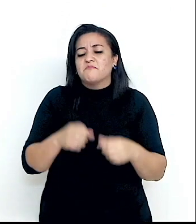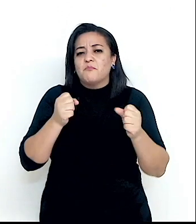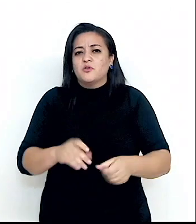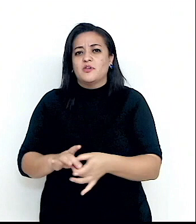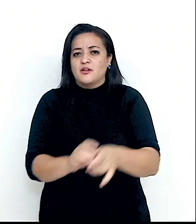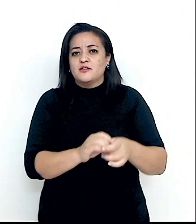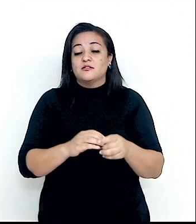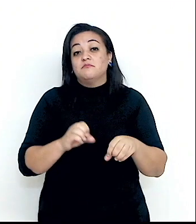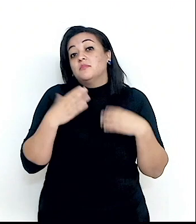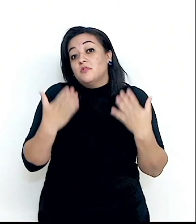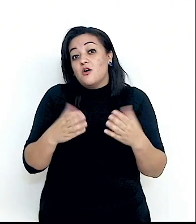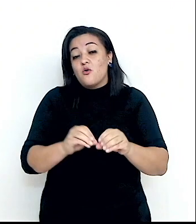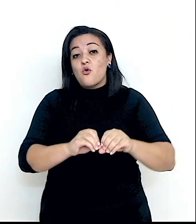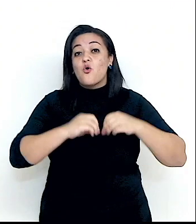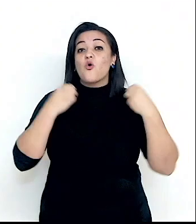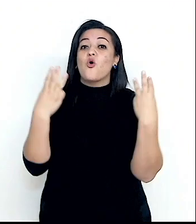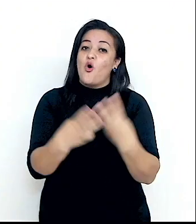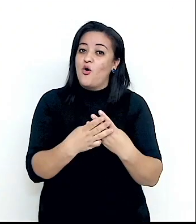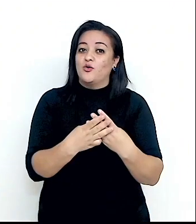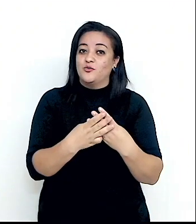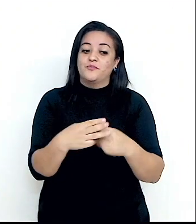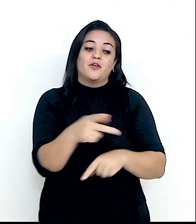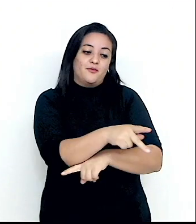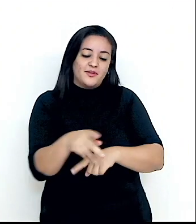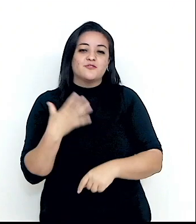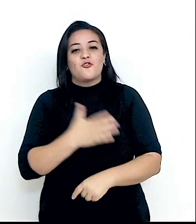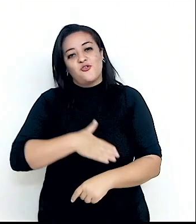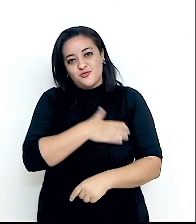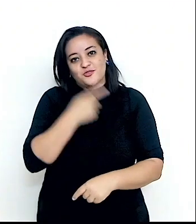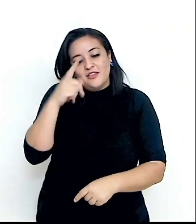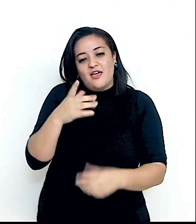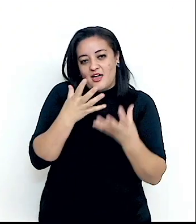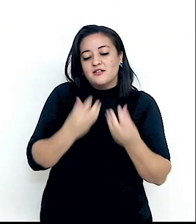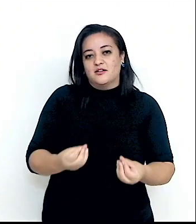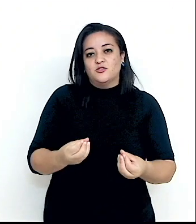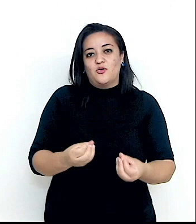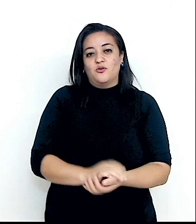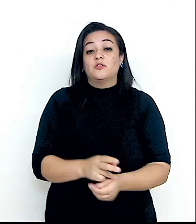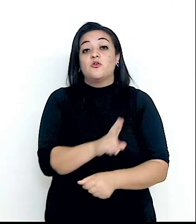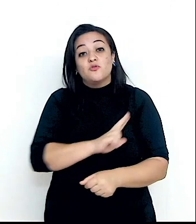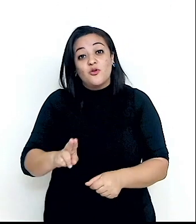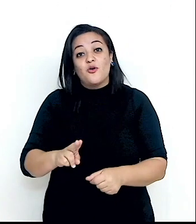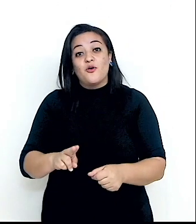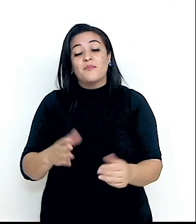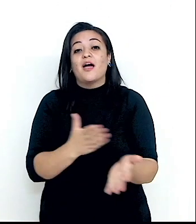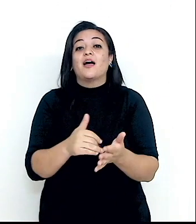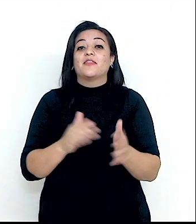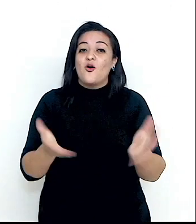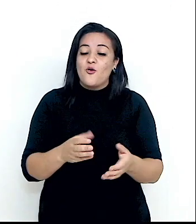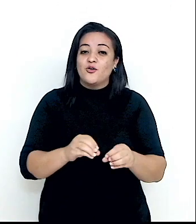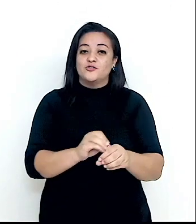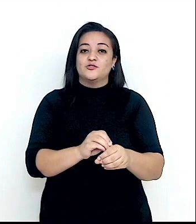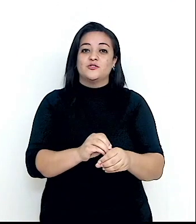Unidas, e o Churchill gostou da ideia e aceitou. Foi assim que se chama, até hoje, acho que para melhor.